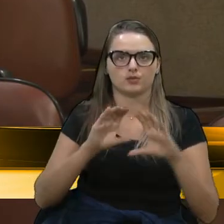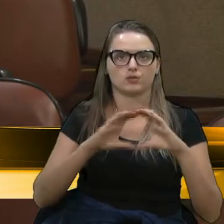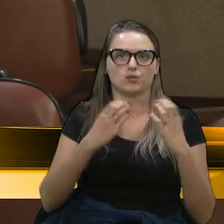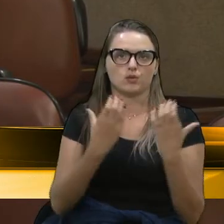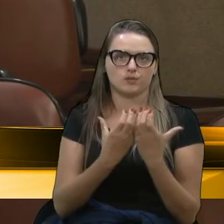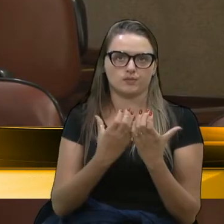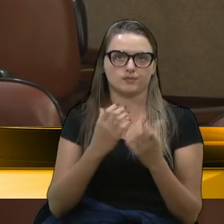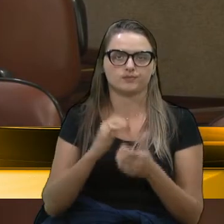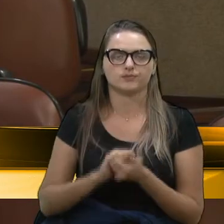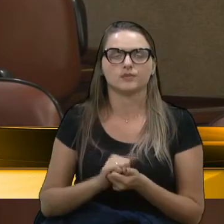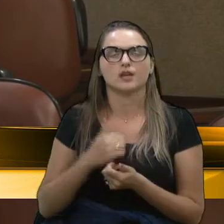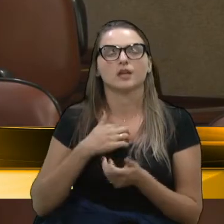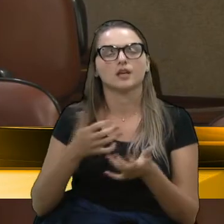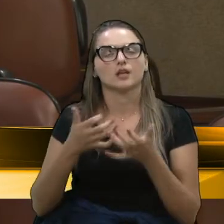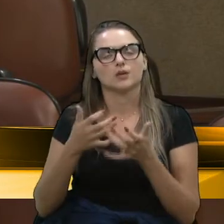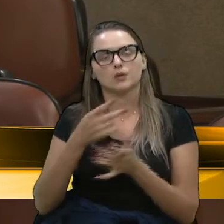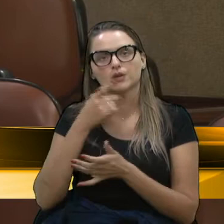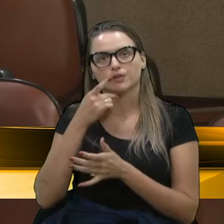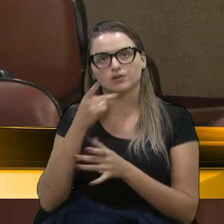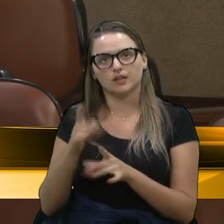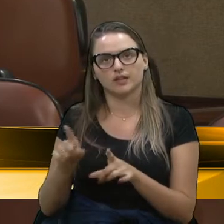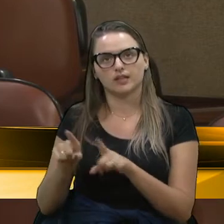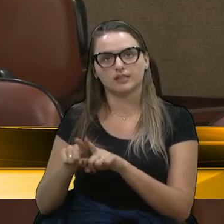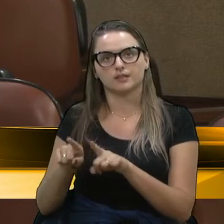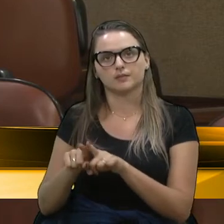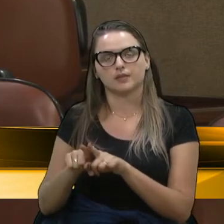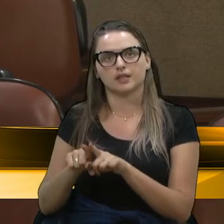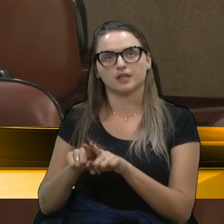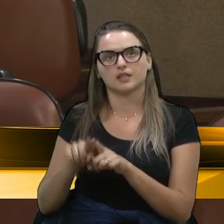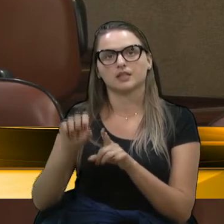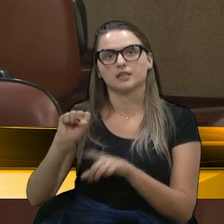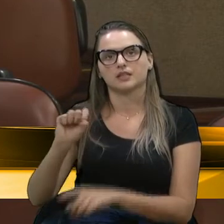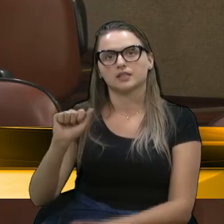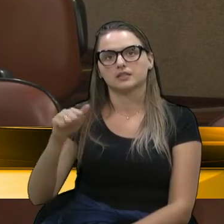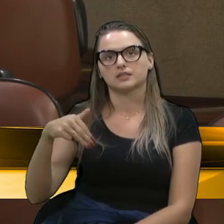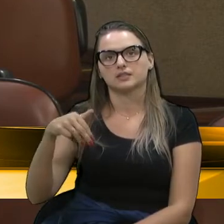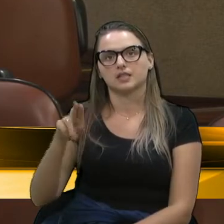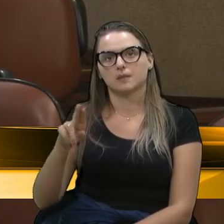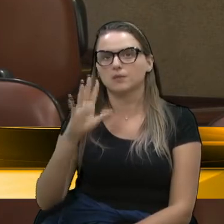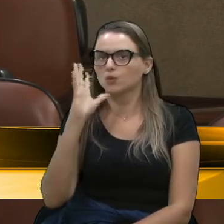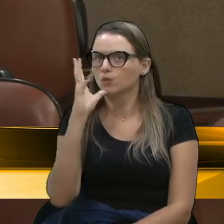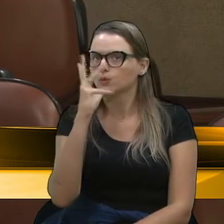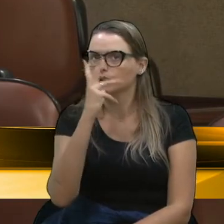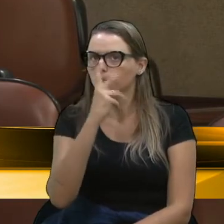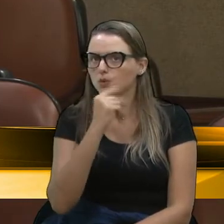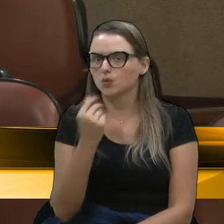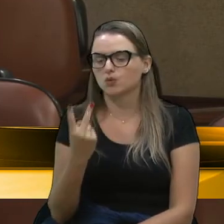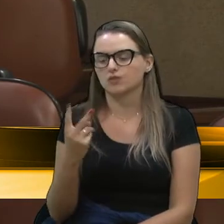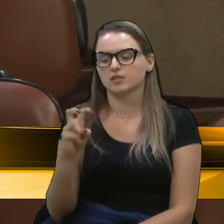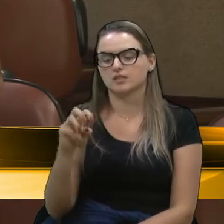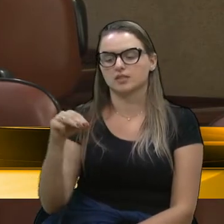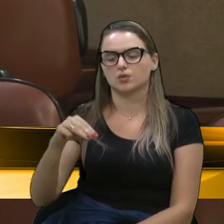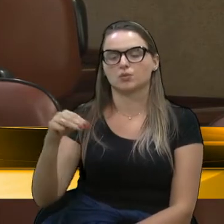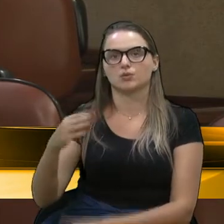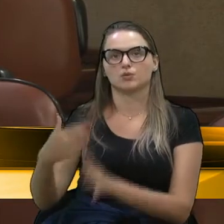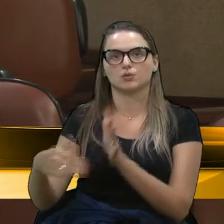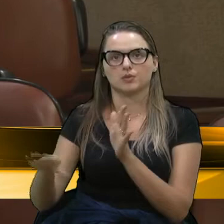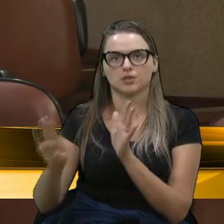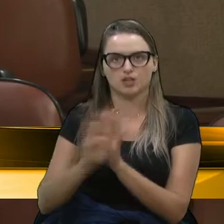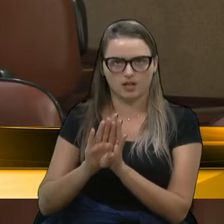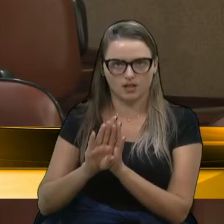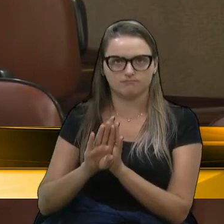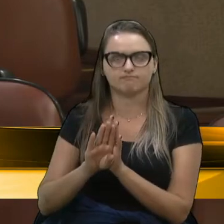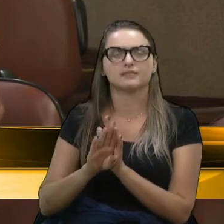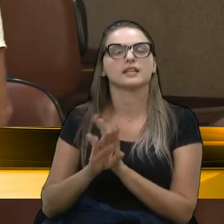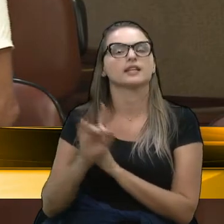quero ressaltar, também, a SAMU demorou 25 minutos para chegar. Outra também, que nós temos que